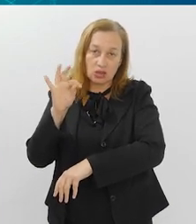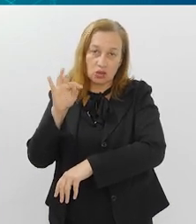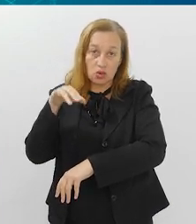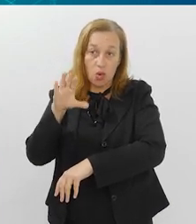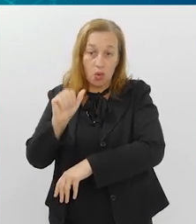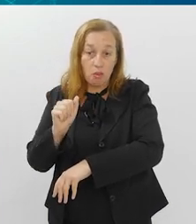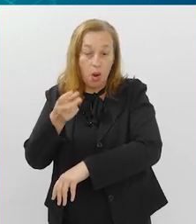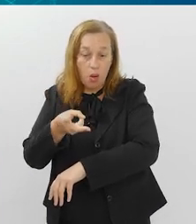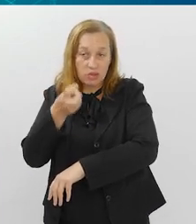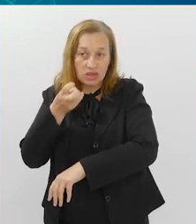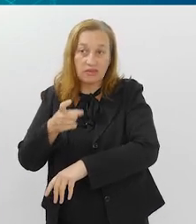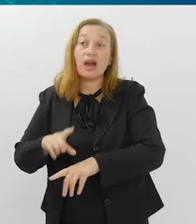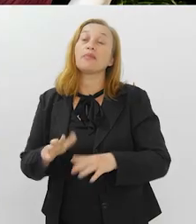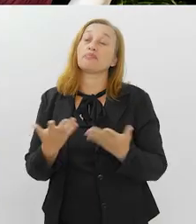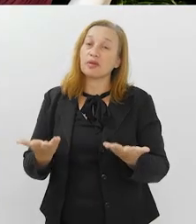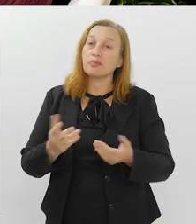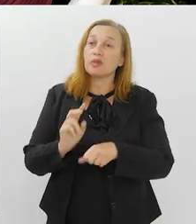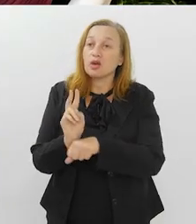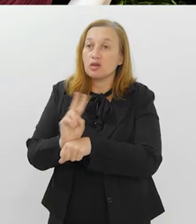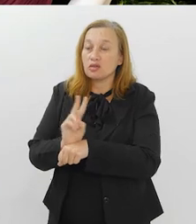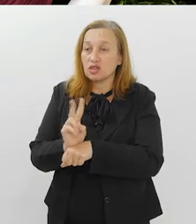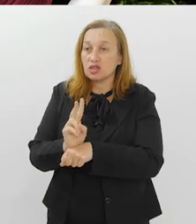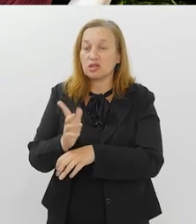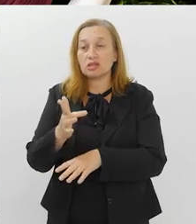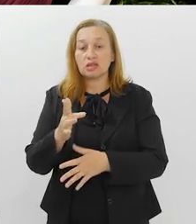as vigilâncias